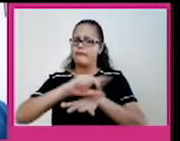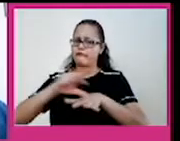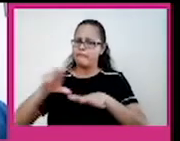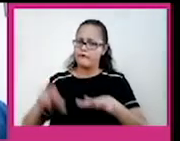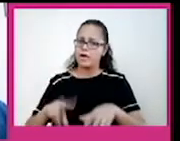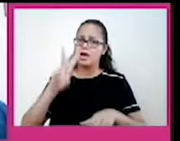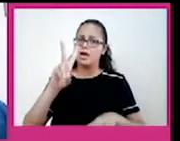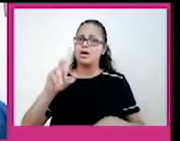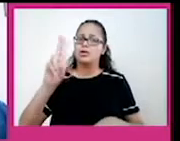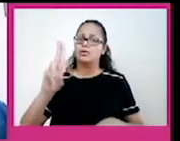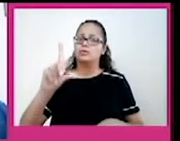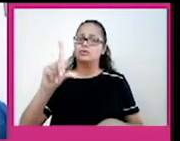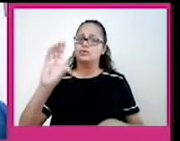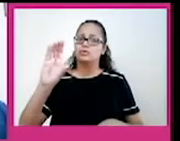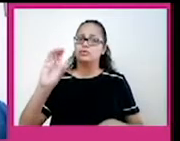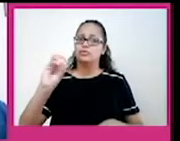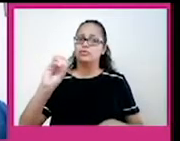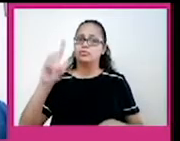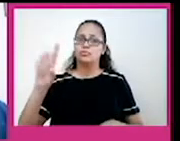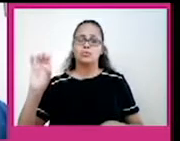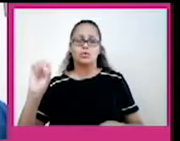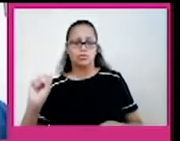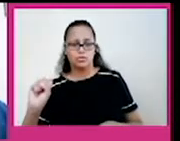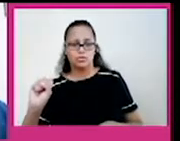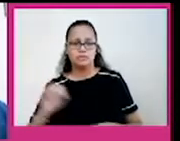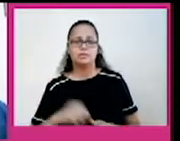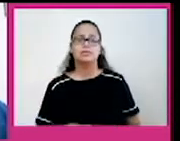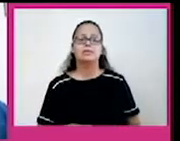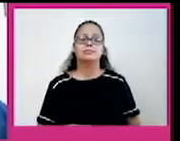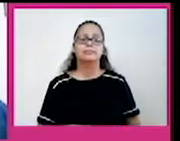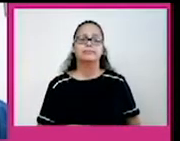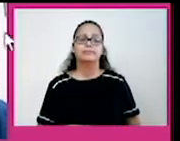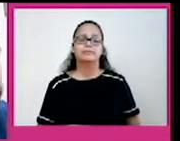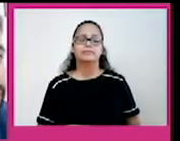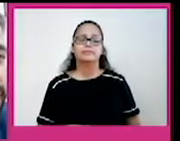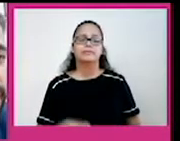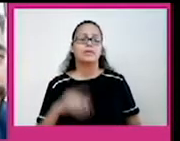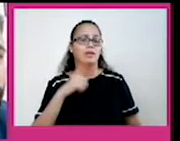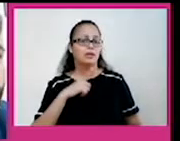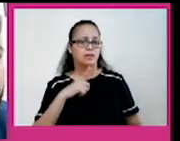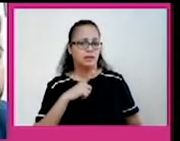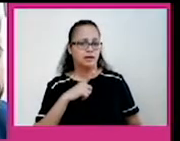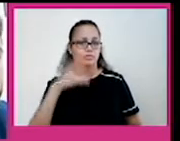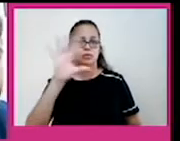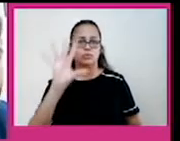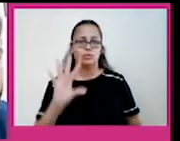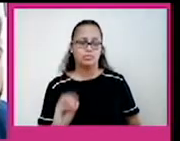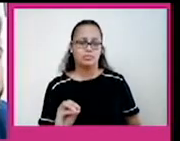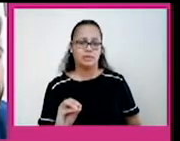vulcões ativos nessa região e também são os picos culminantes aí. Nós temos aqui o mapa,